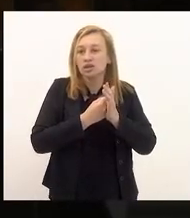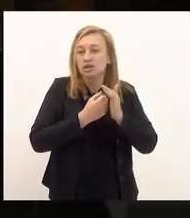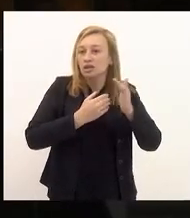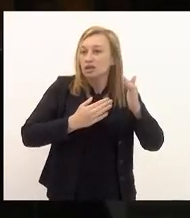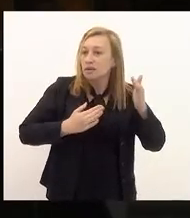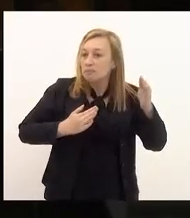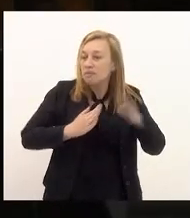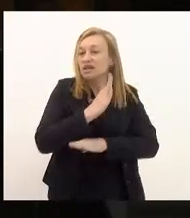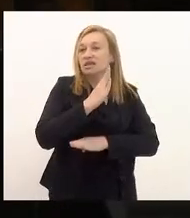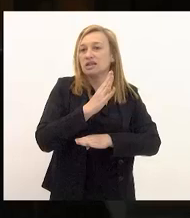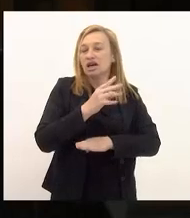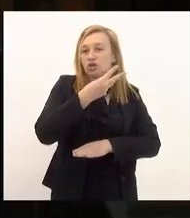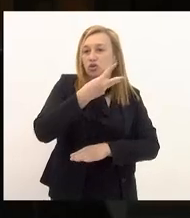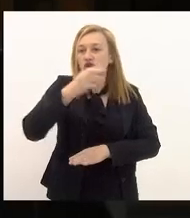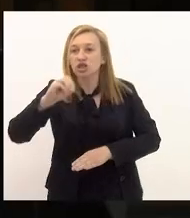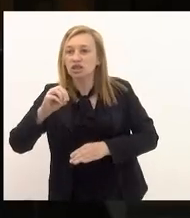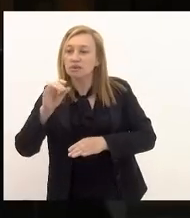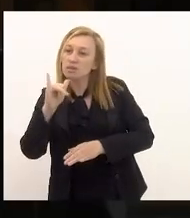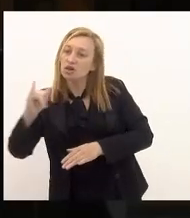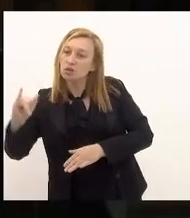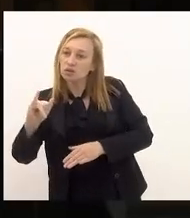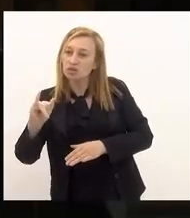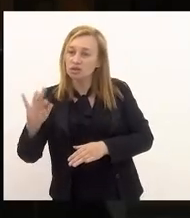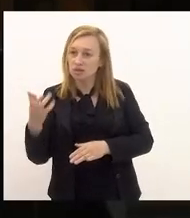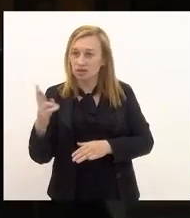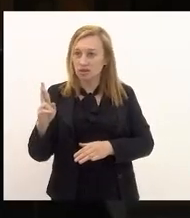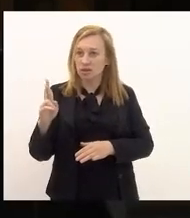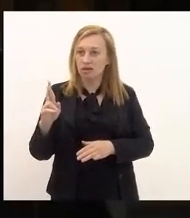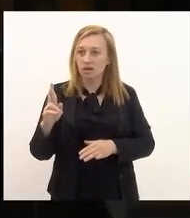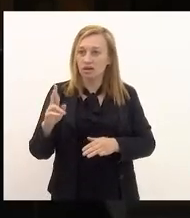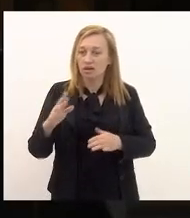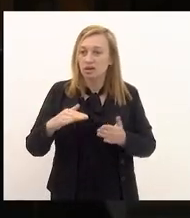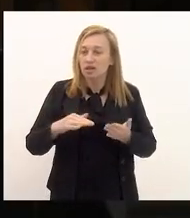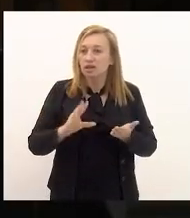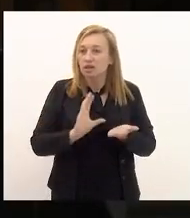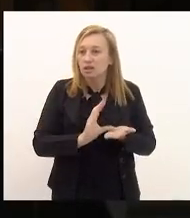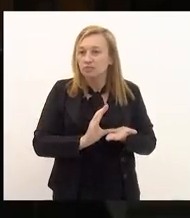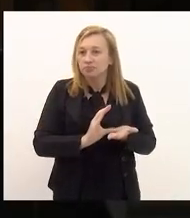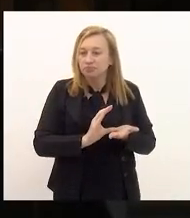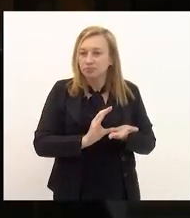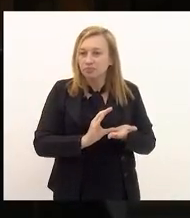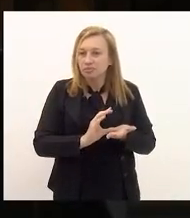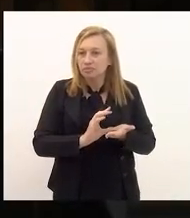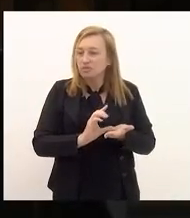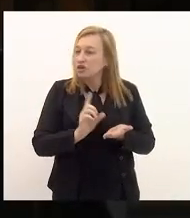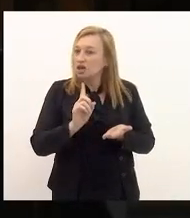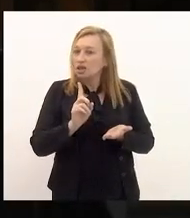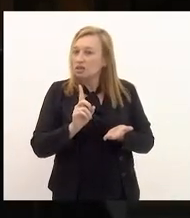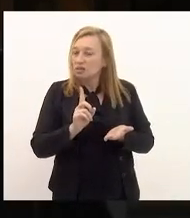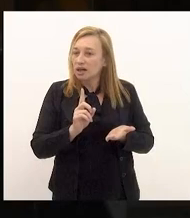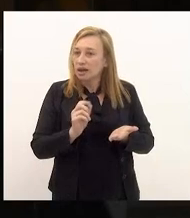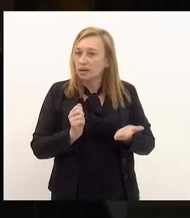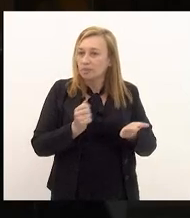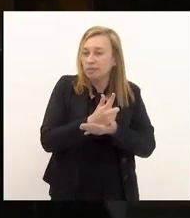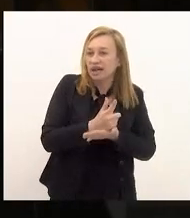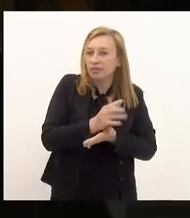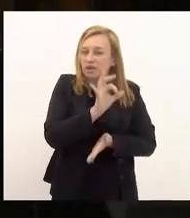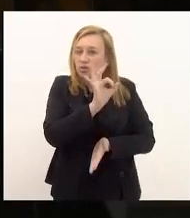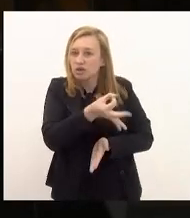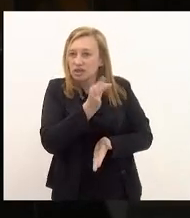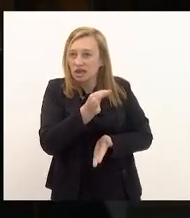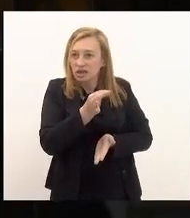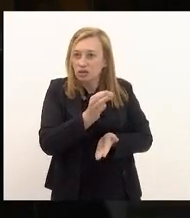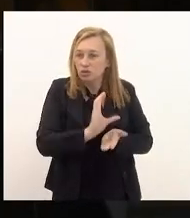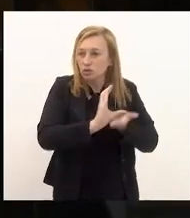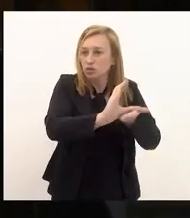bilhões destinados ao pagamento ao que não está arbitrado como pagamento definido no